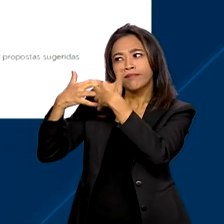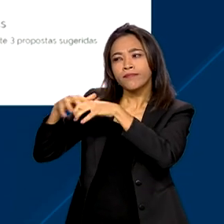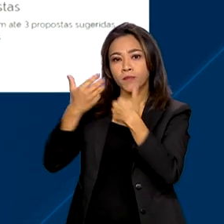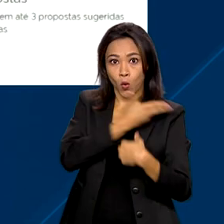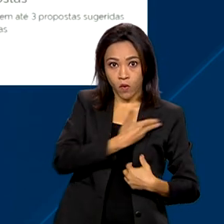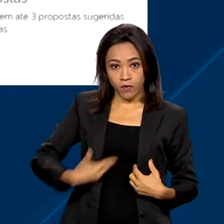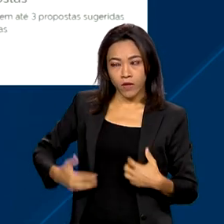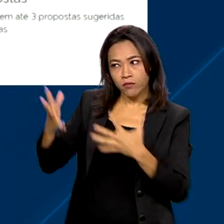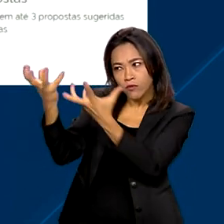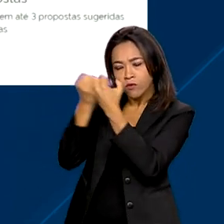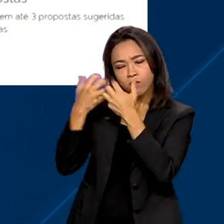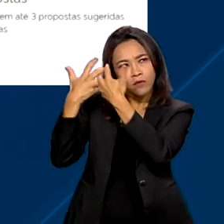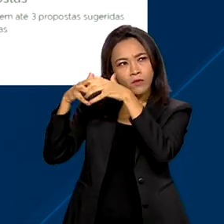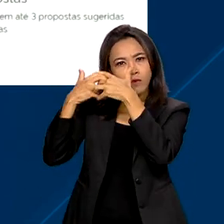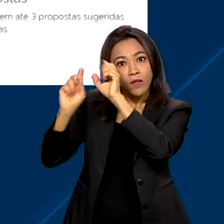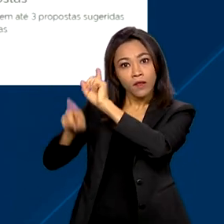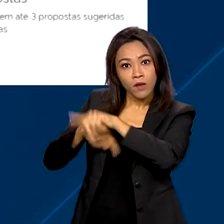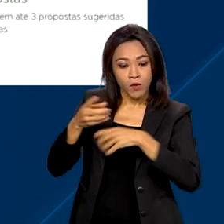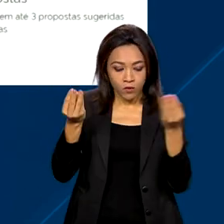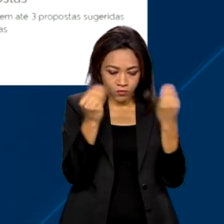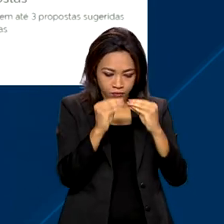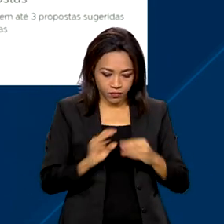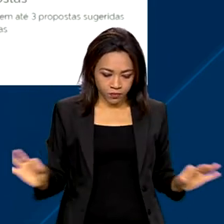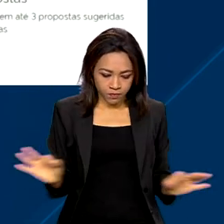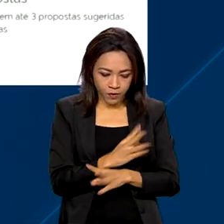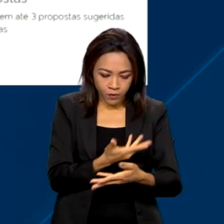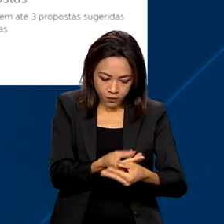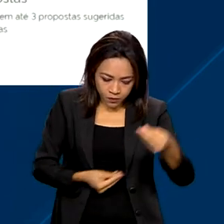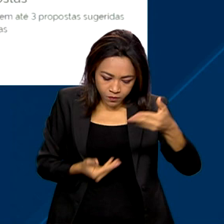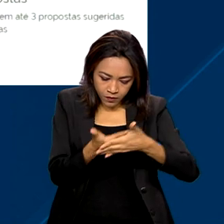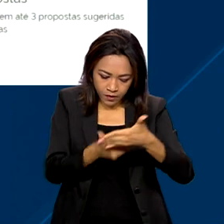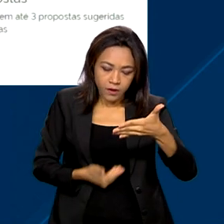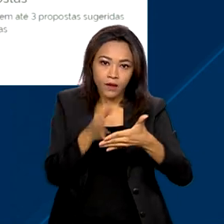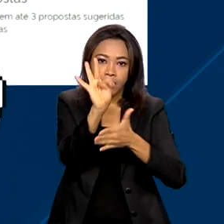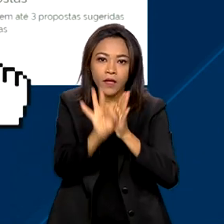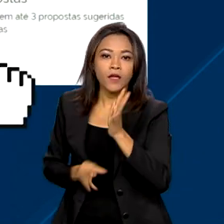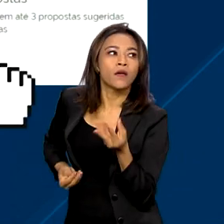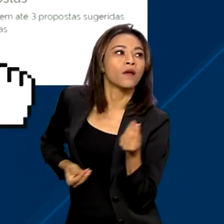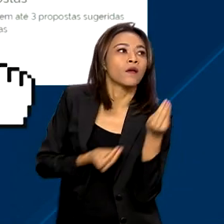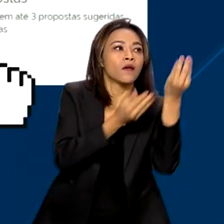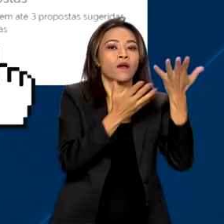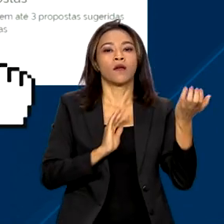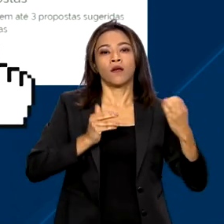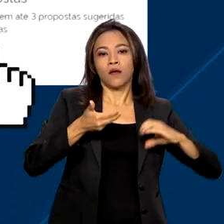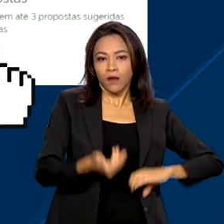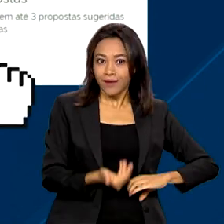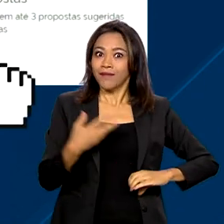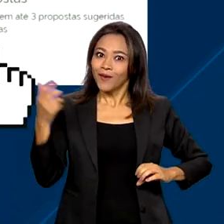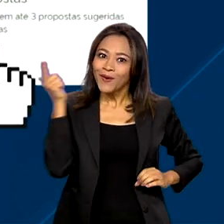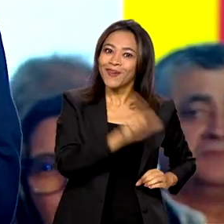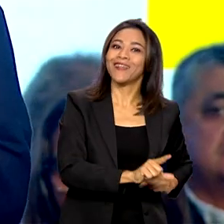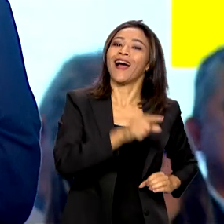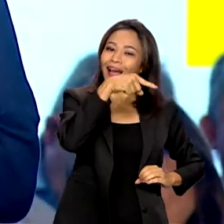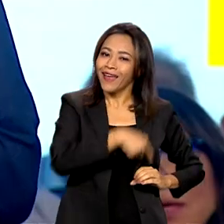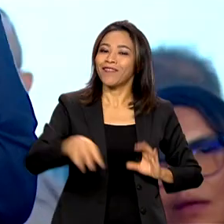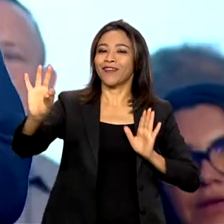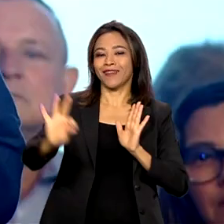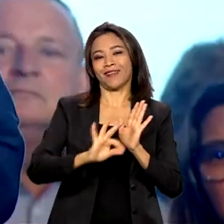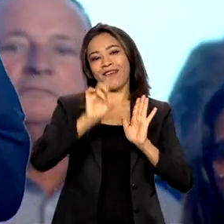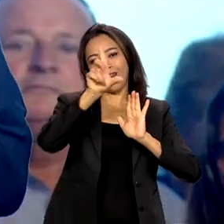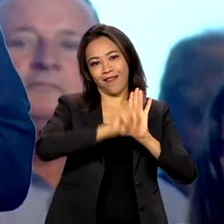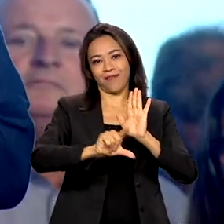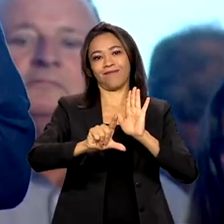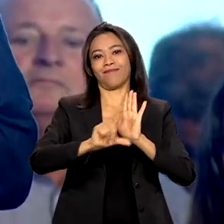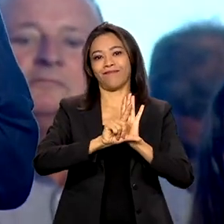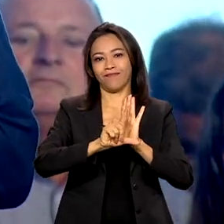encaminhadas para votação no Congresso Nacional. Se o texto for aprovado, o PPA Participativo vira lei. Pela primeira